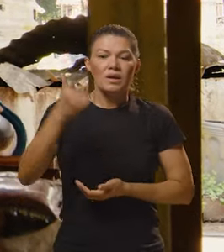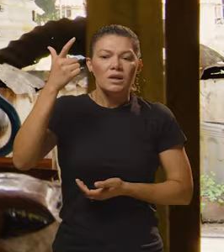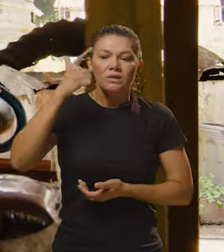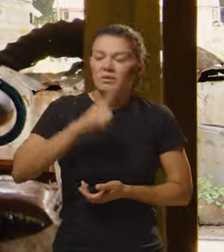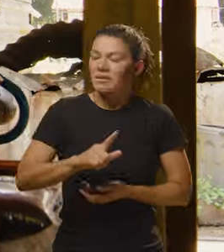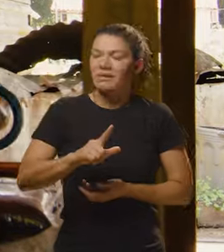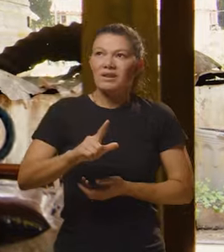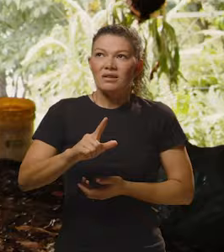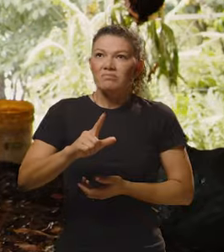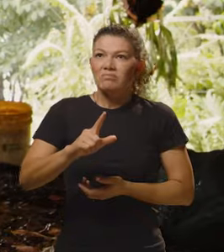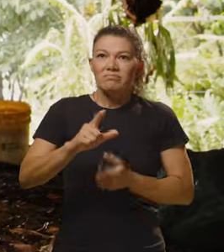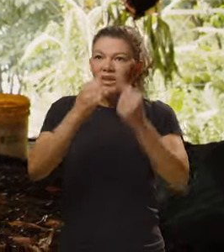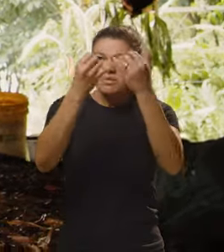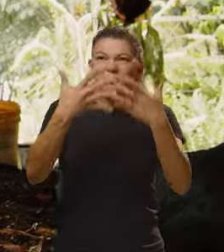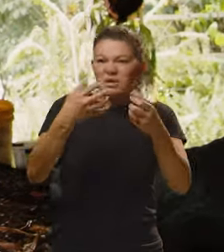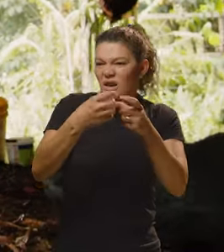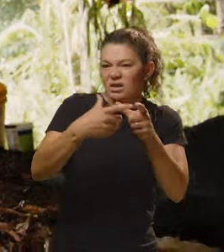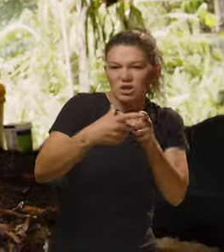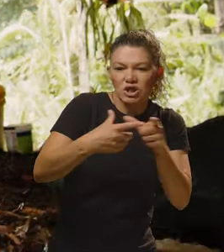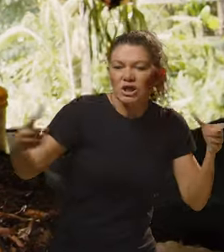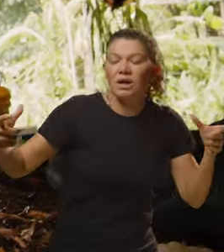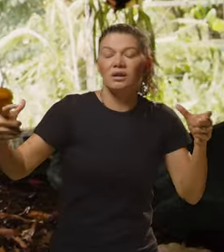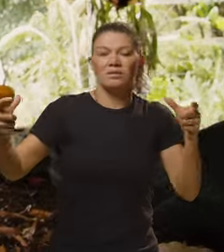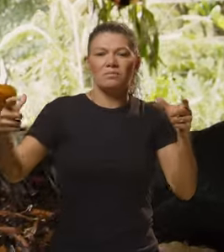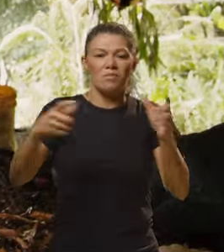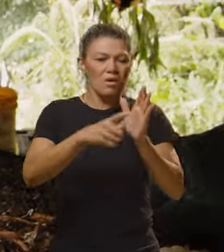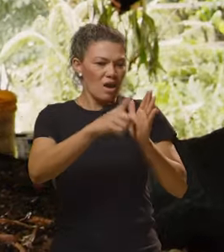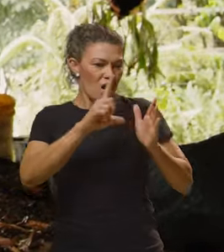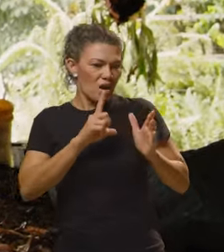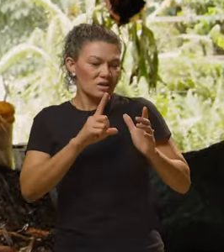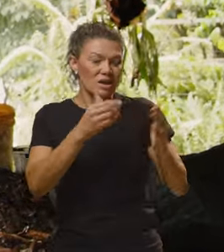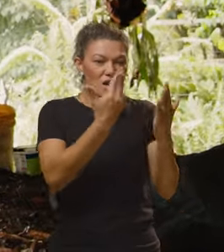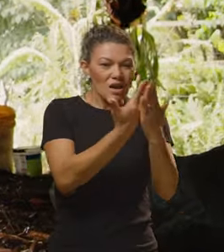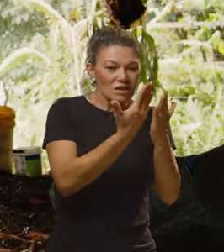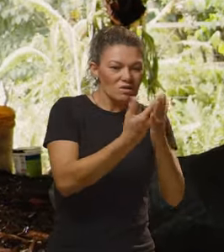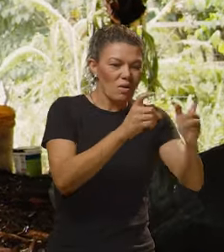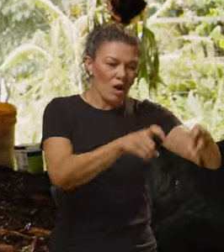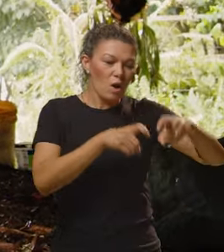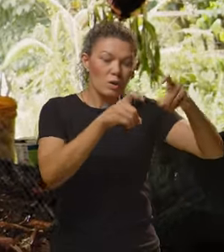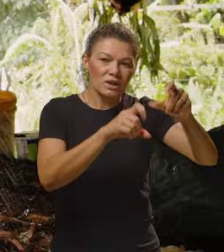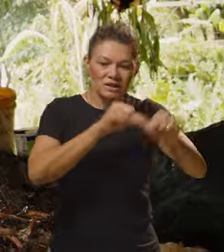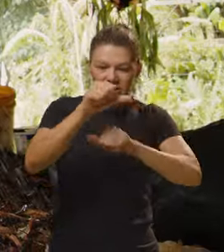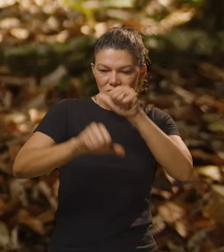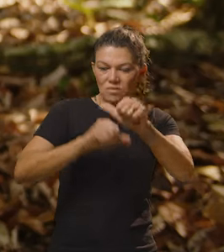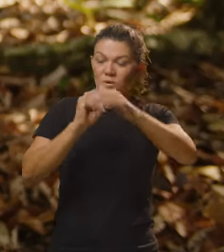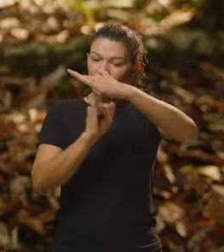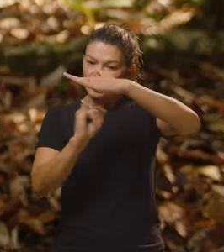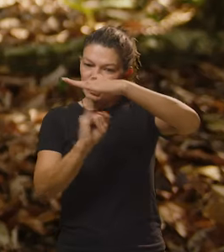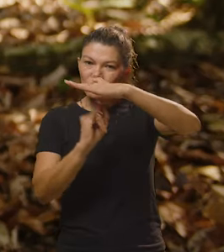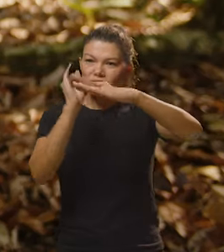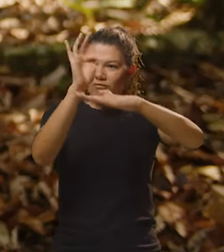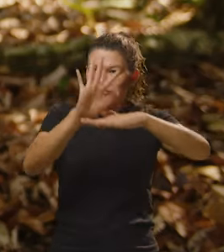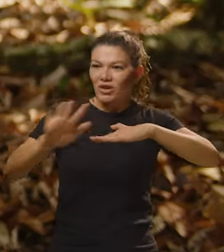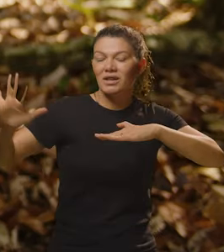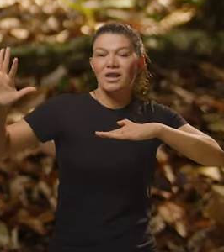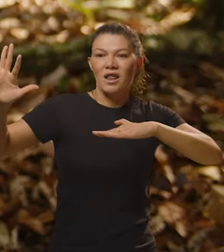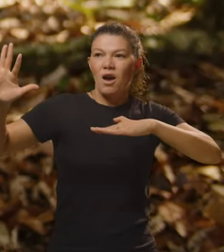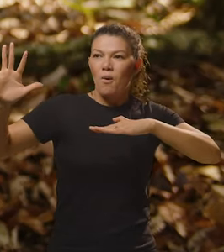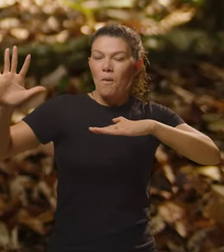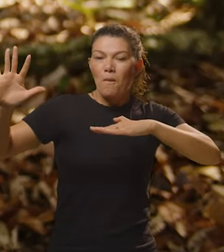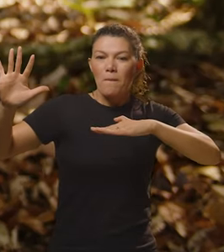eu diria que gigantesco. Quando você passa de escola agrotécnica para o Instituto Federal, você